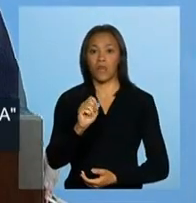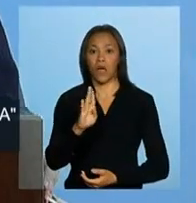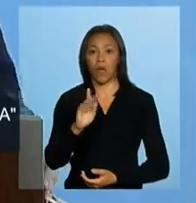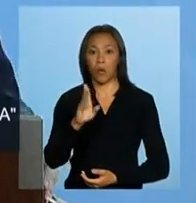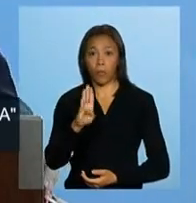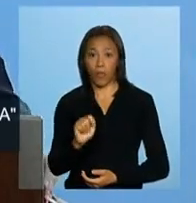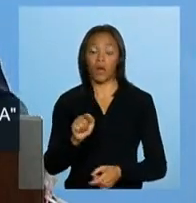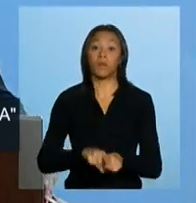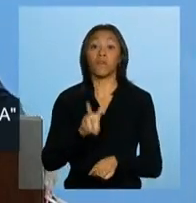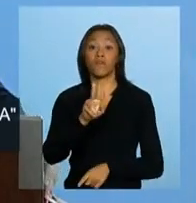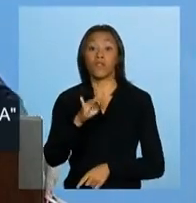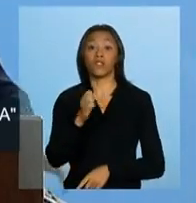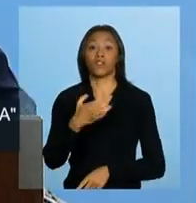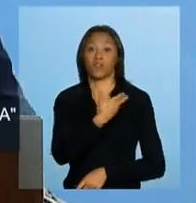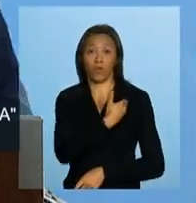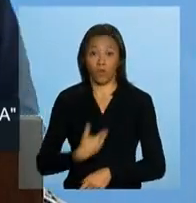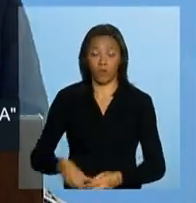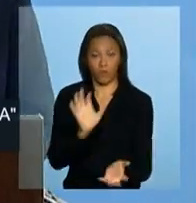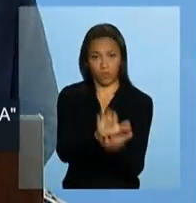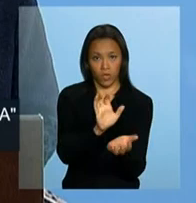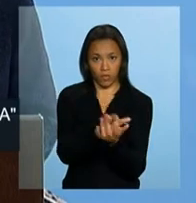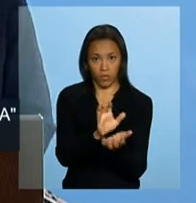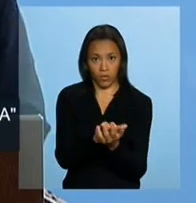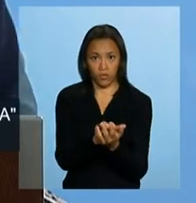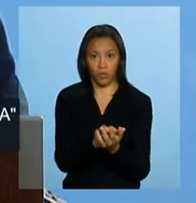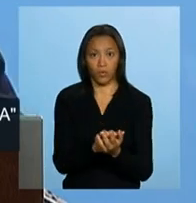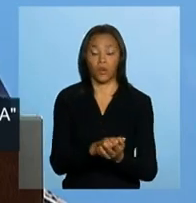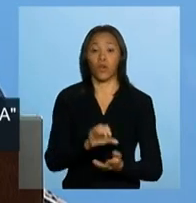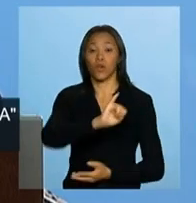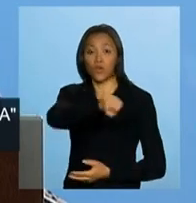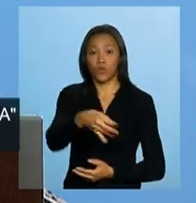vice-governador de Pernambuco, João Lira.